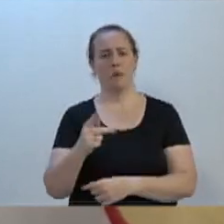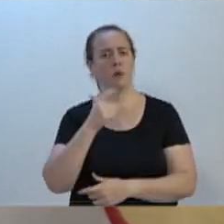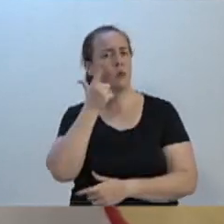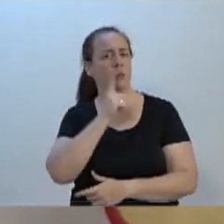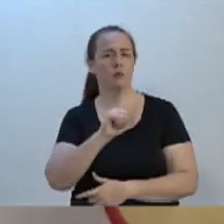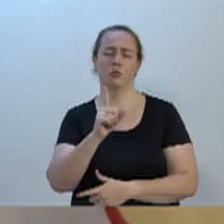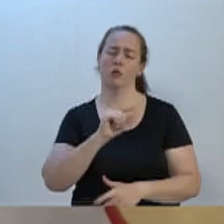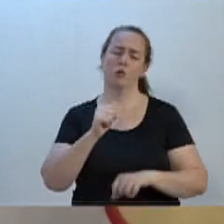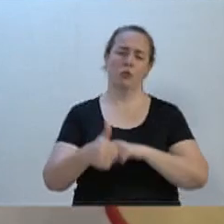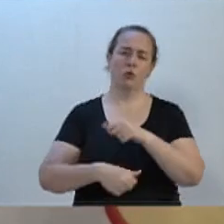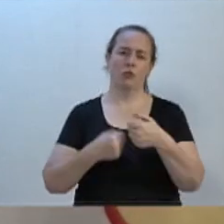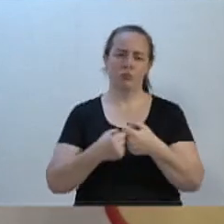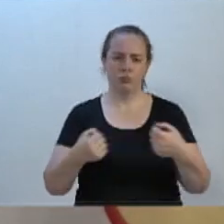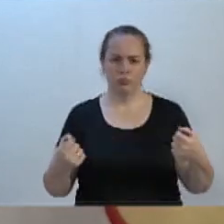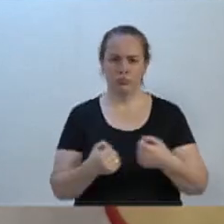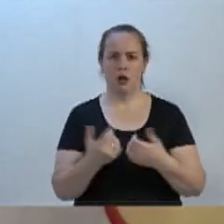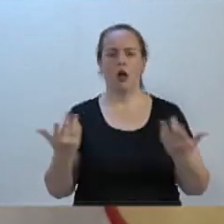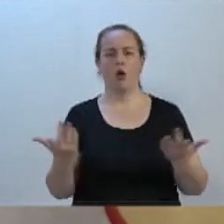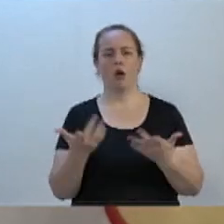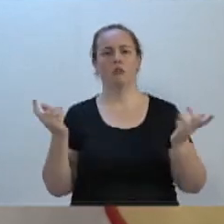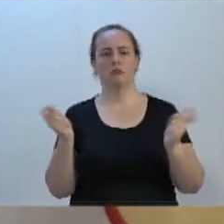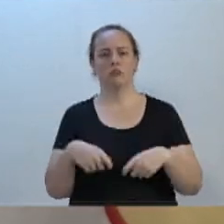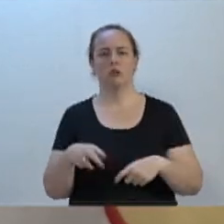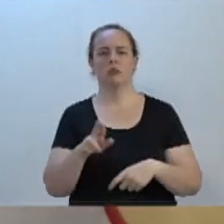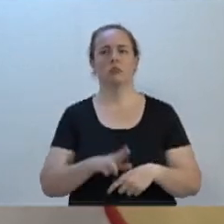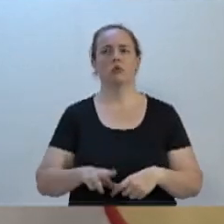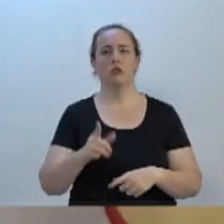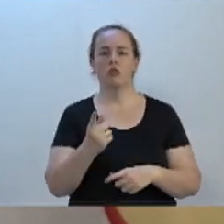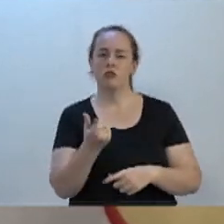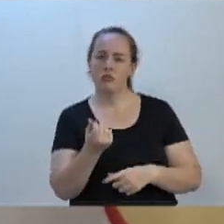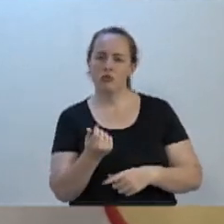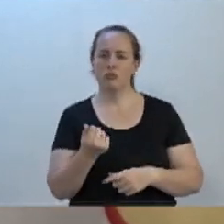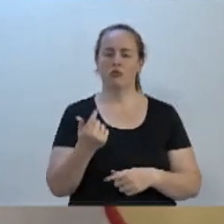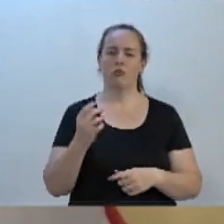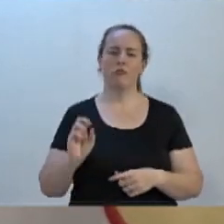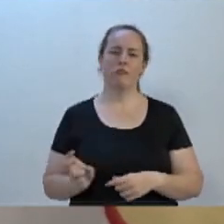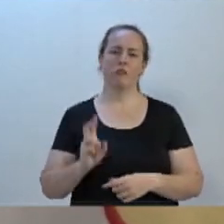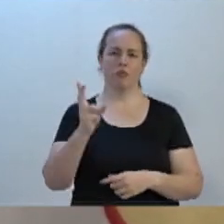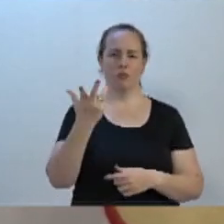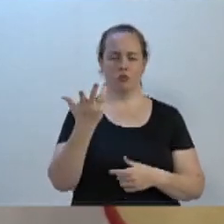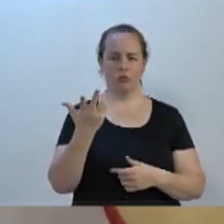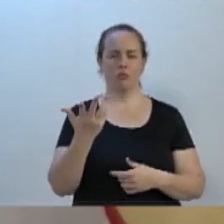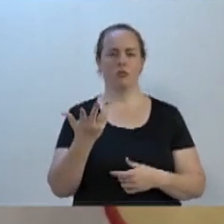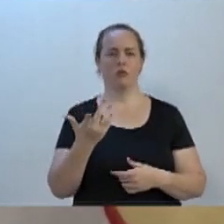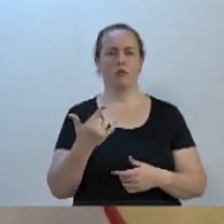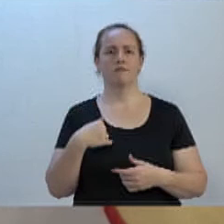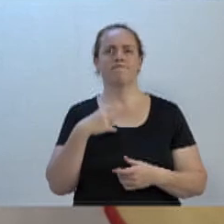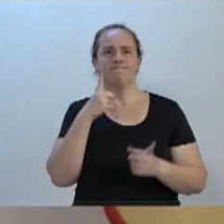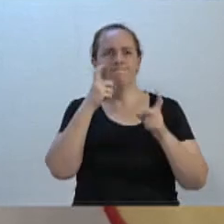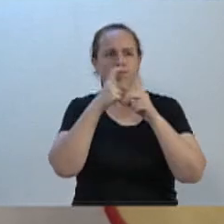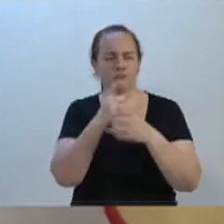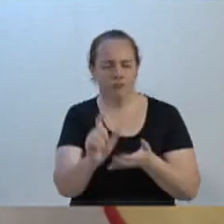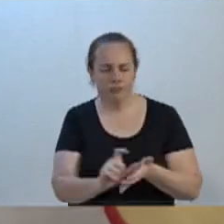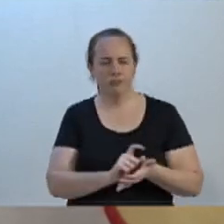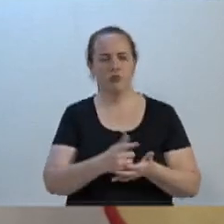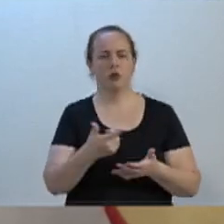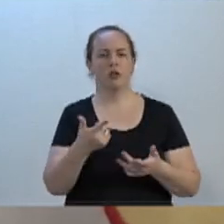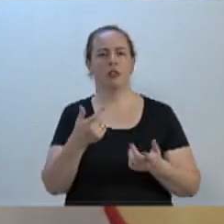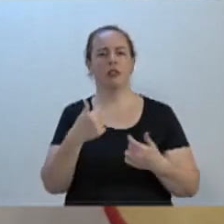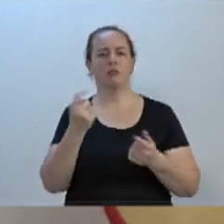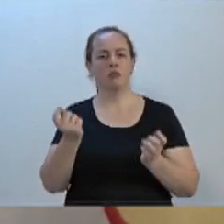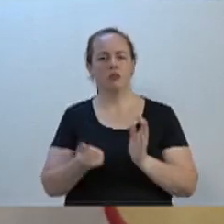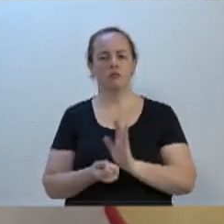comprar, de renovar as cortinas, agora vão poder aplicar aquele dinheirinho que tão penosamente, arrecado, vão conseguir